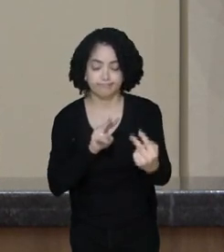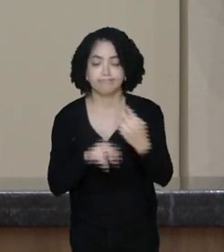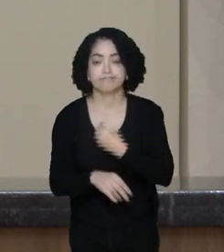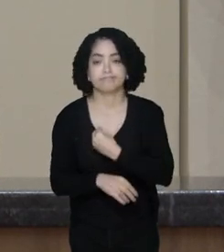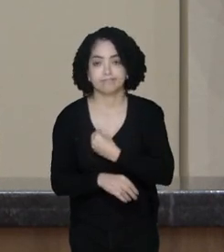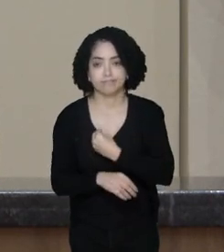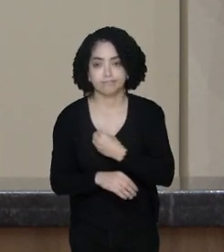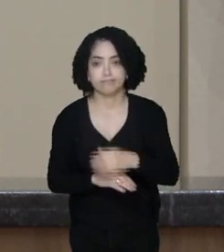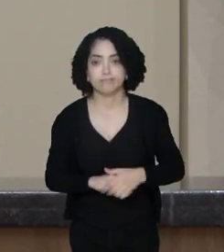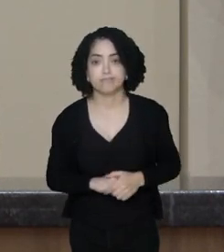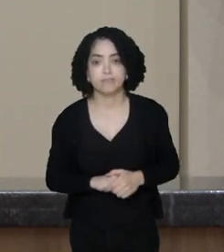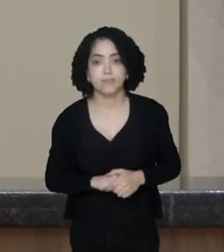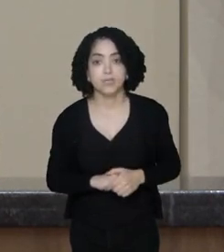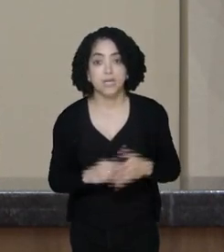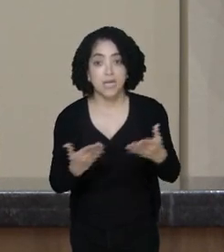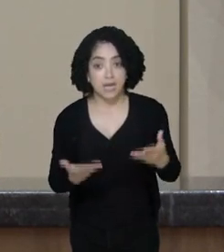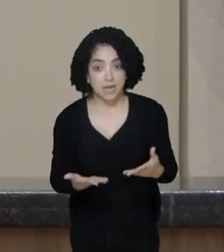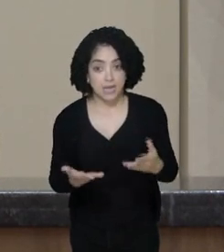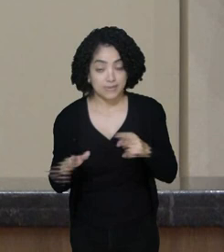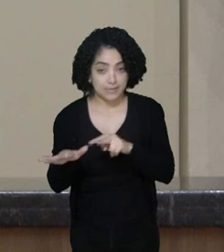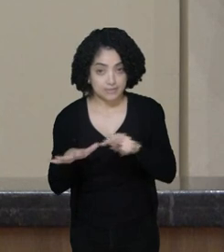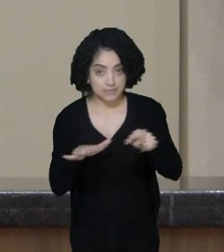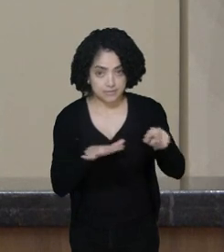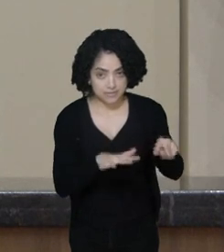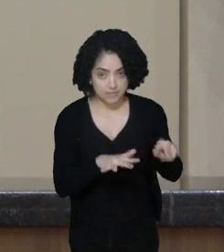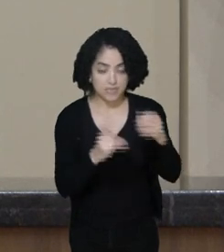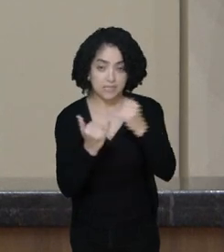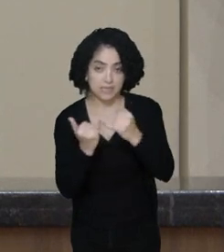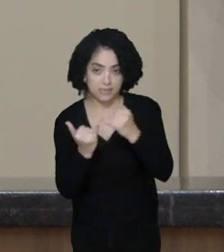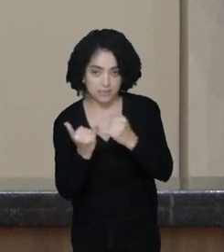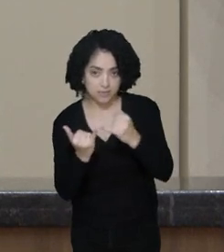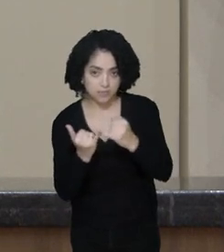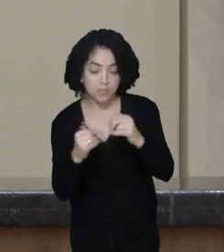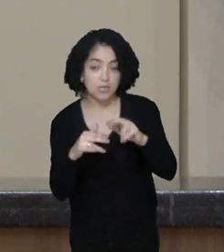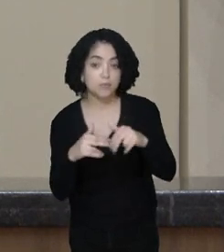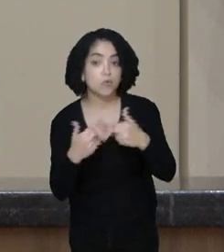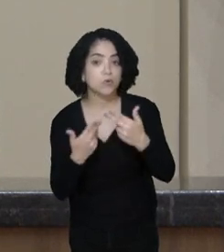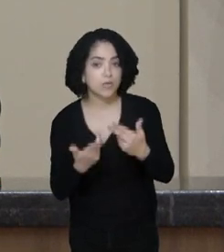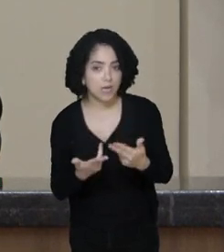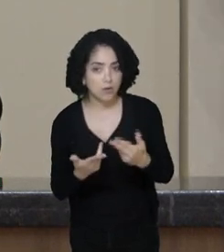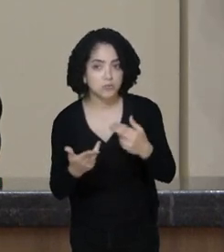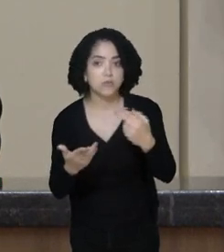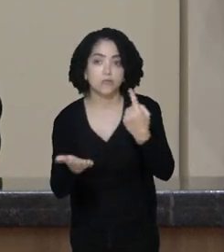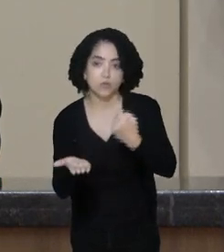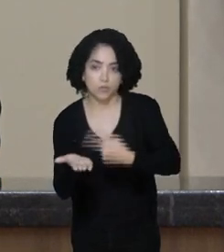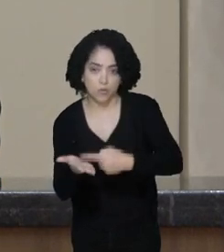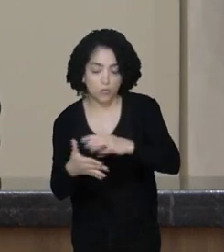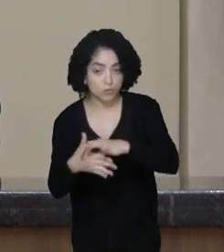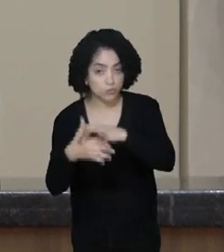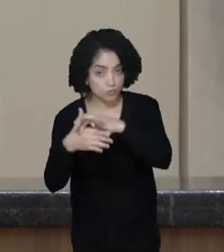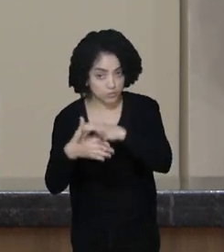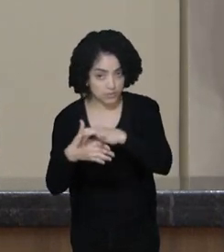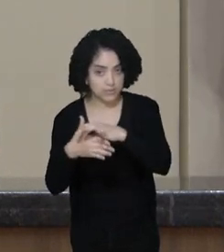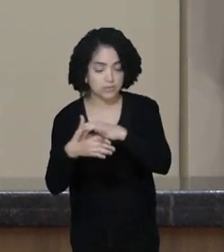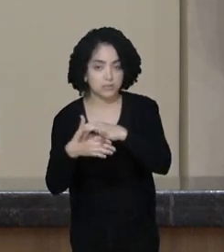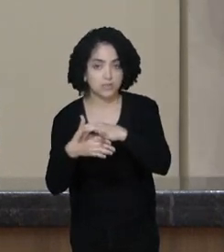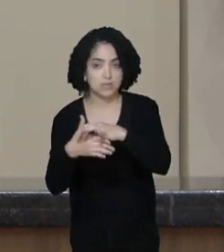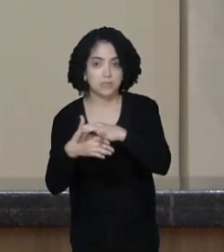Nós estamos tendo a sessão desta semana híbrida, por conta que houve um acordo de líderes e com